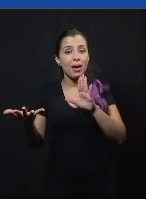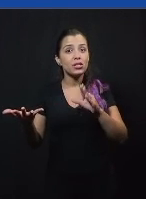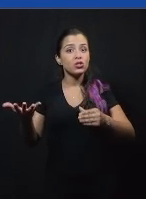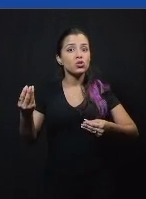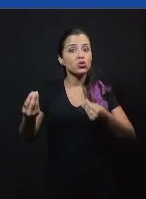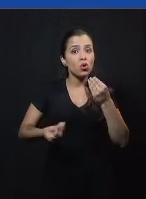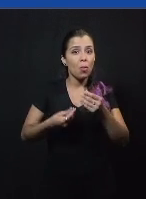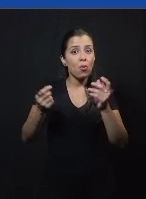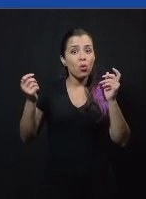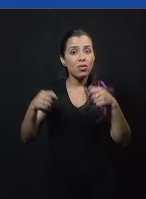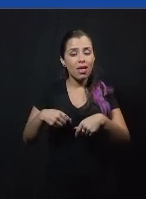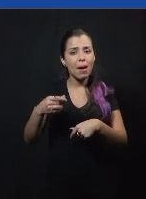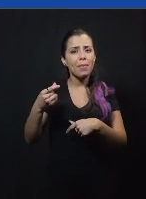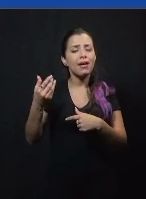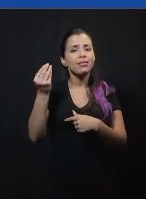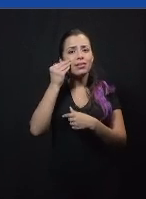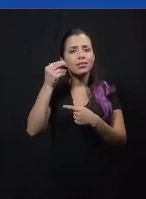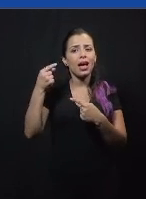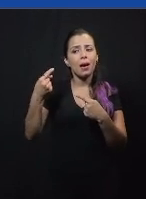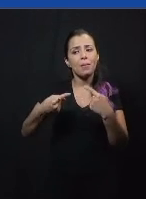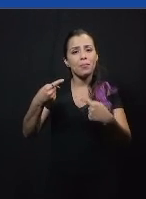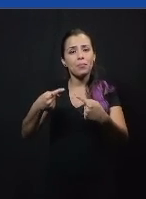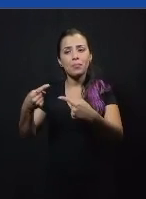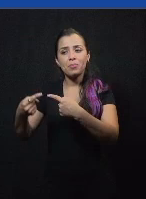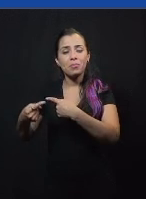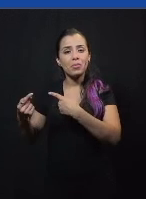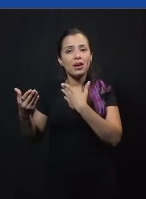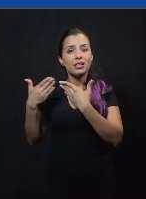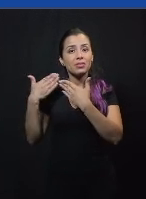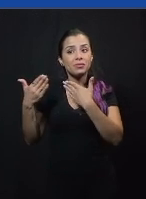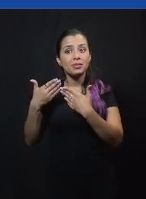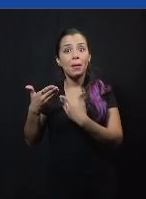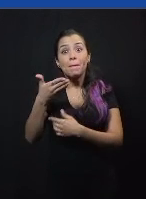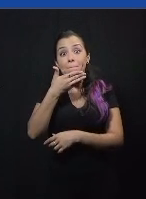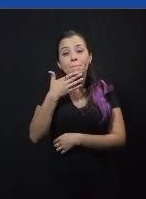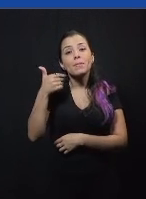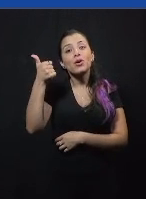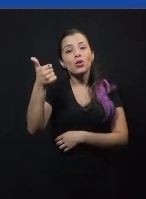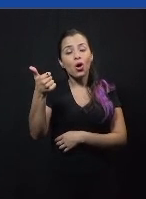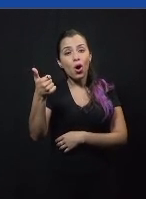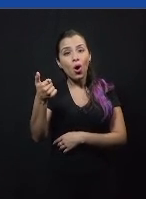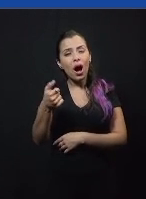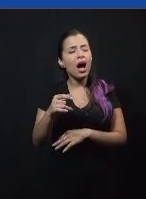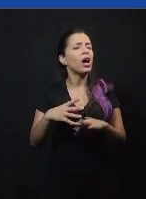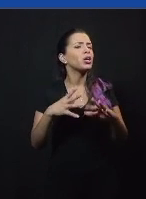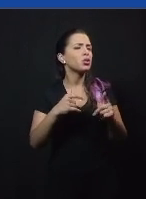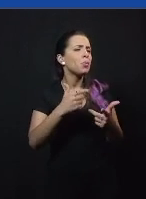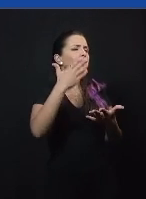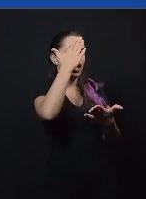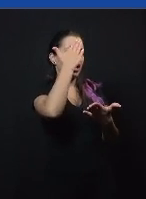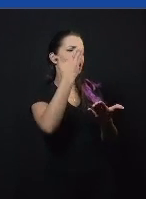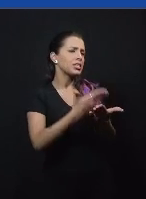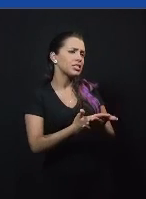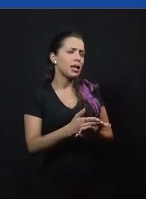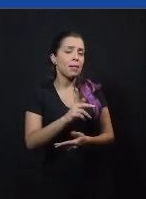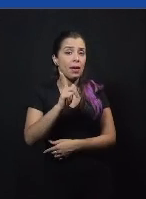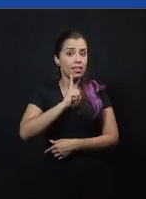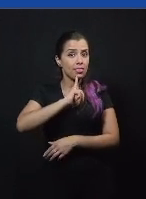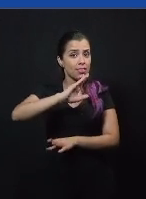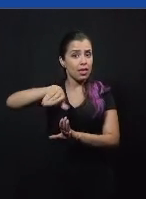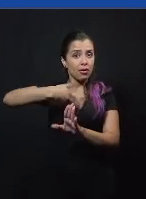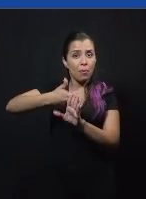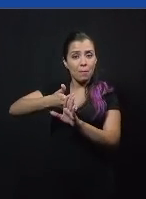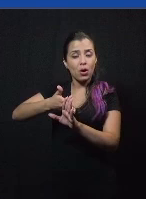nos limites disso nas dificuldades né ah todo mundo acredita isso mas tem alguma coisa que pode estar